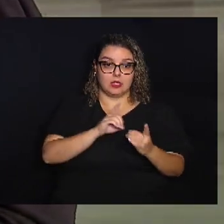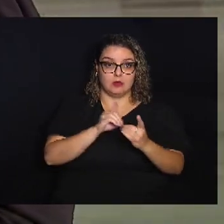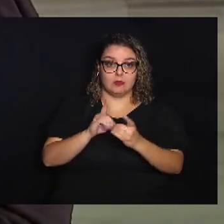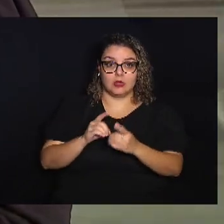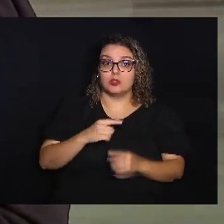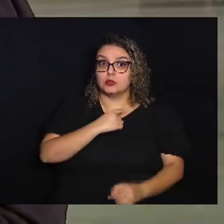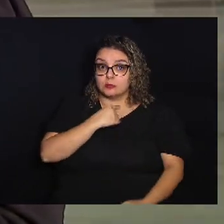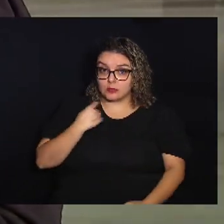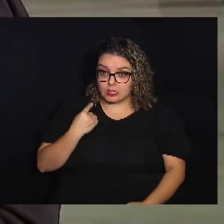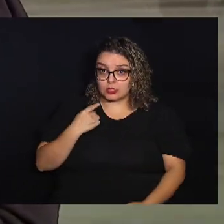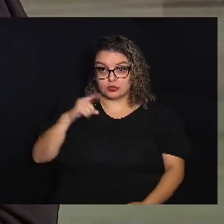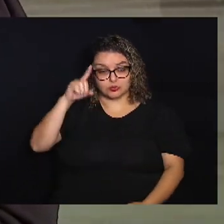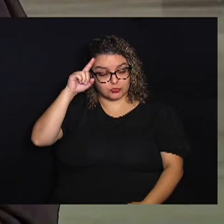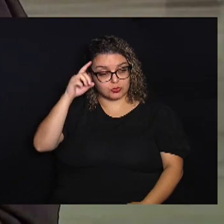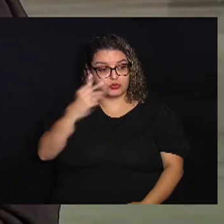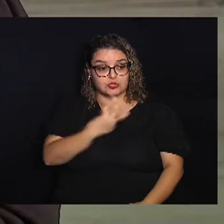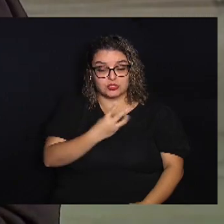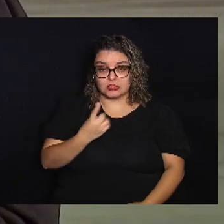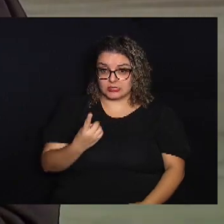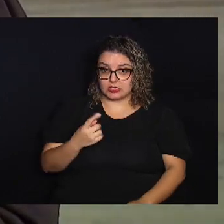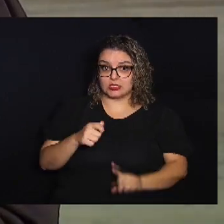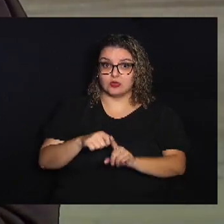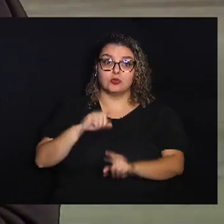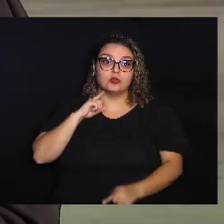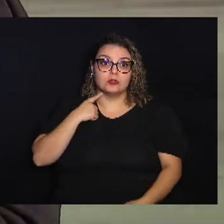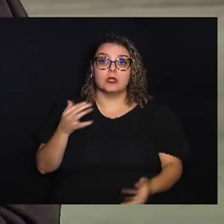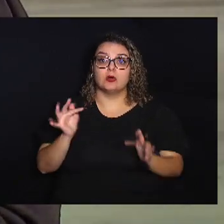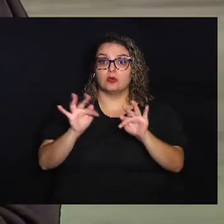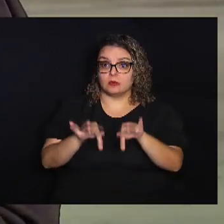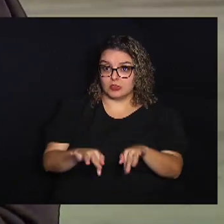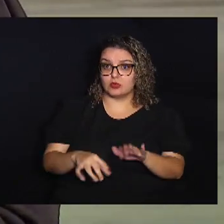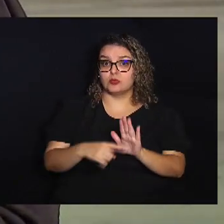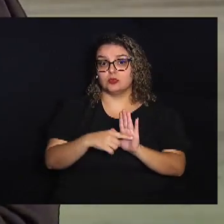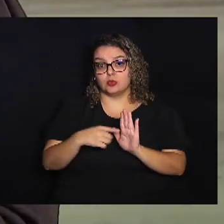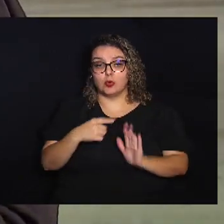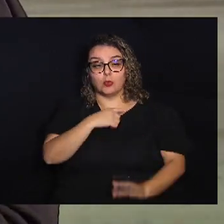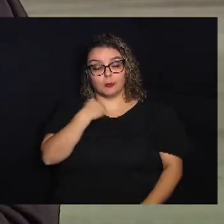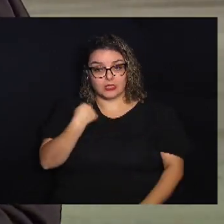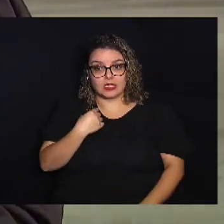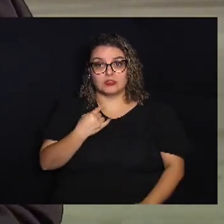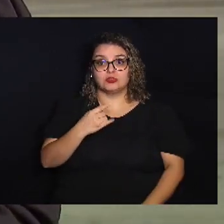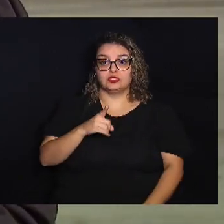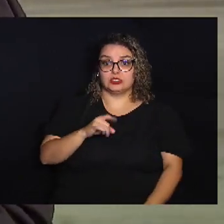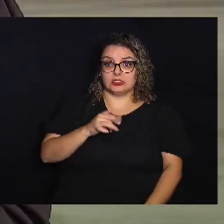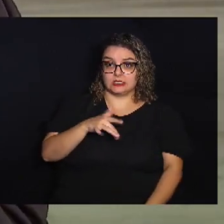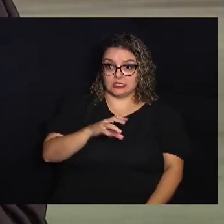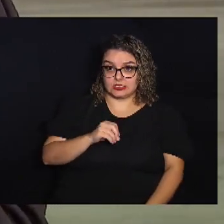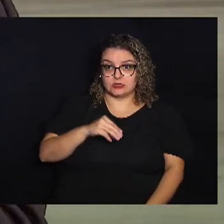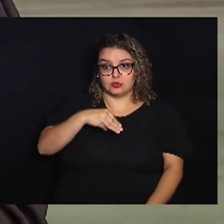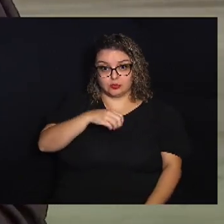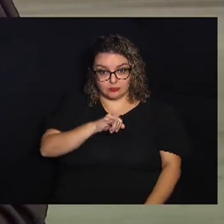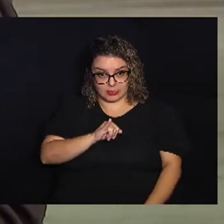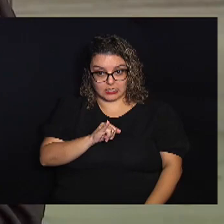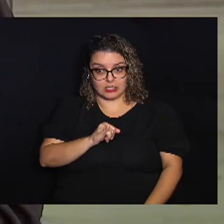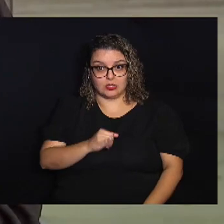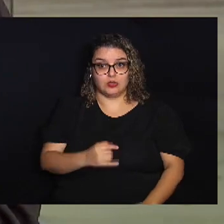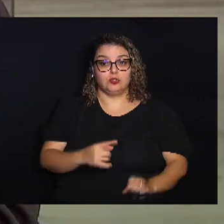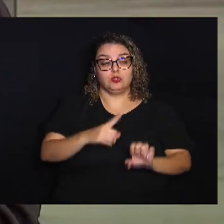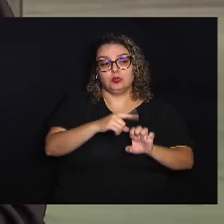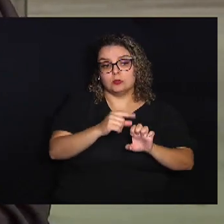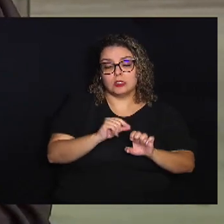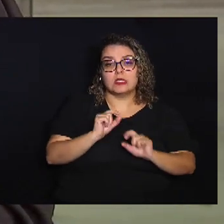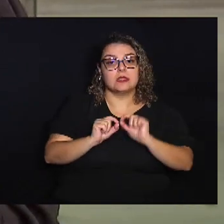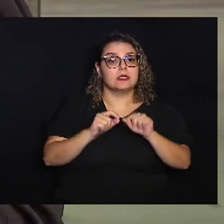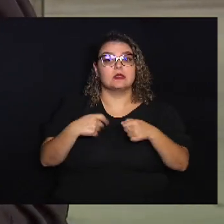prazo que no dia 31 de maio encerra aí o prazo para a declaração anual do MEI do micro empreendedor quem